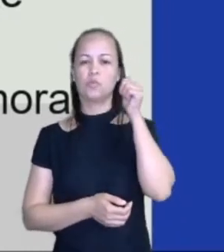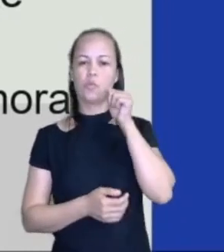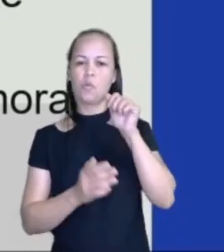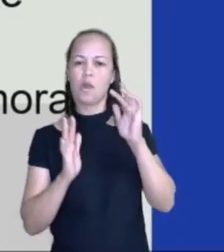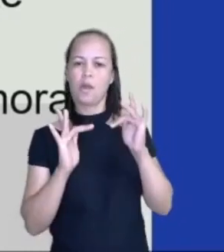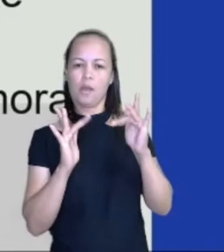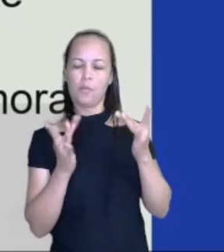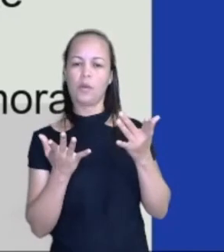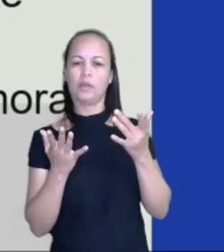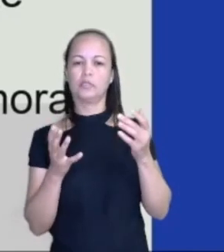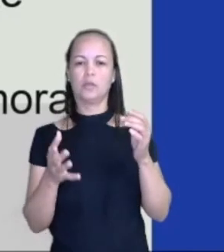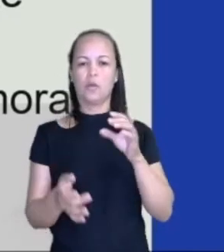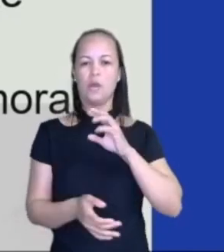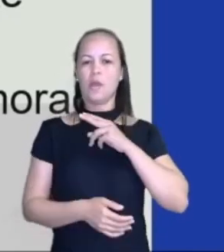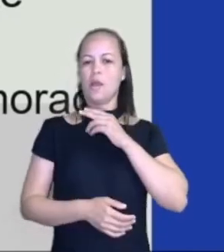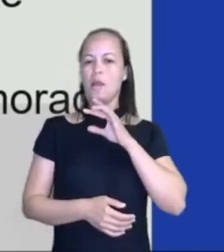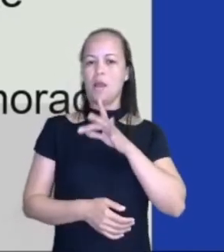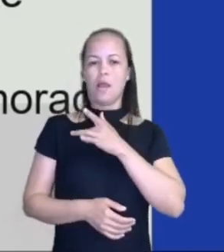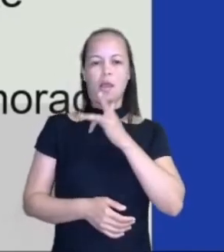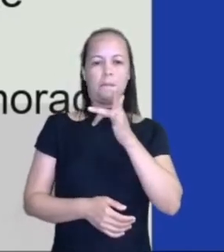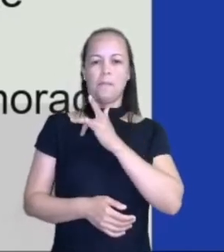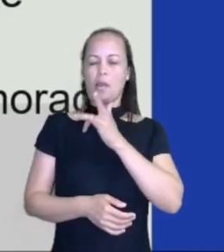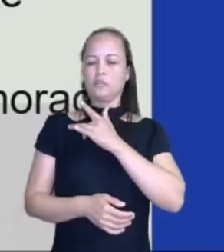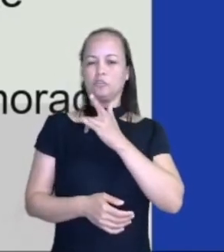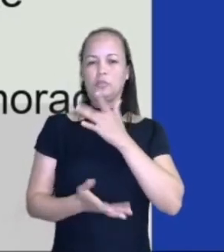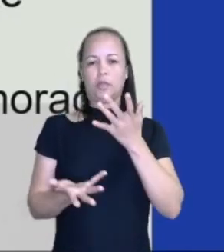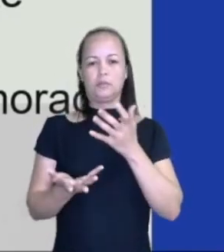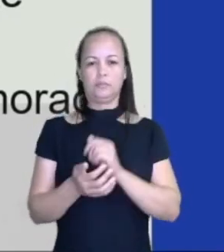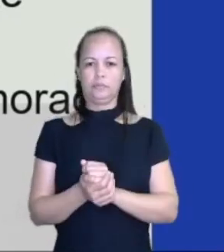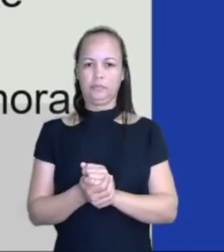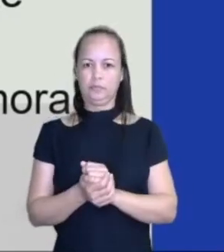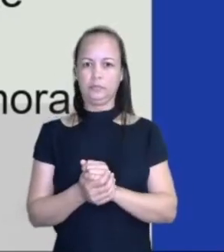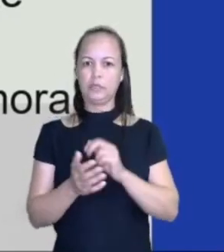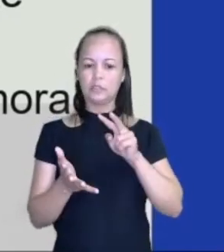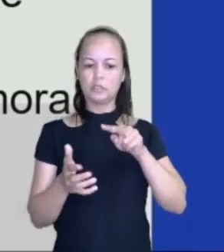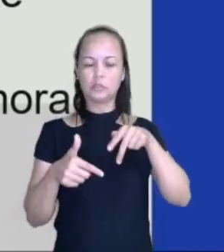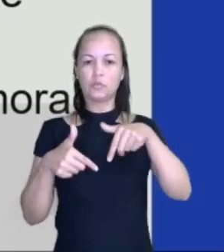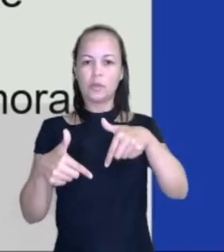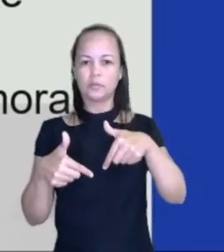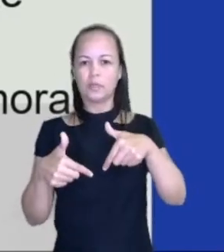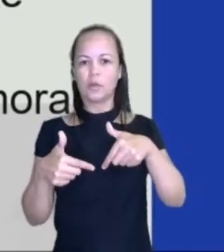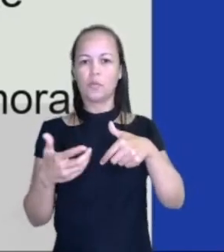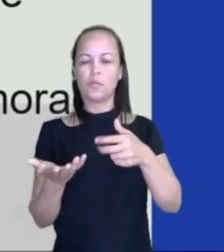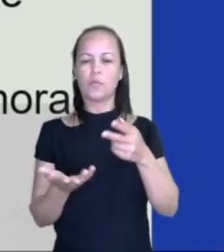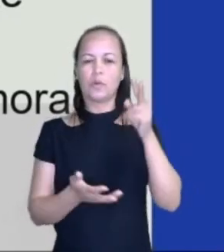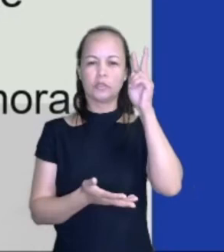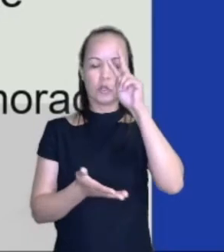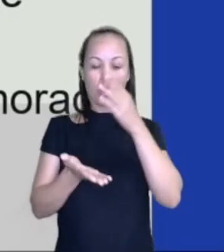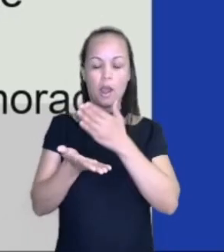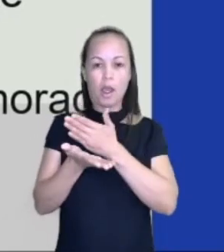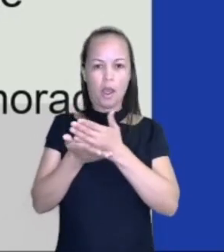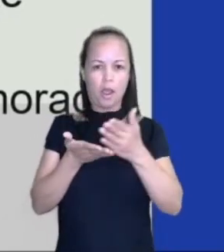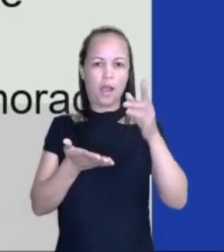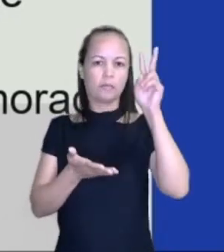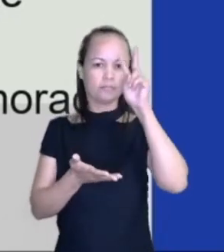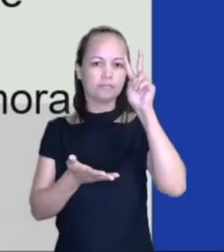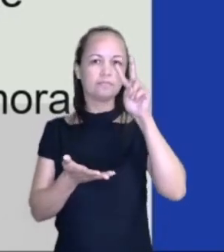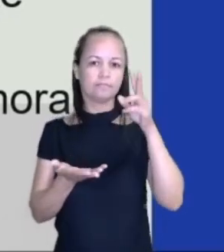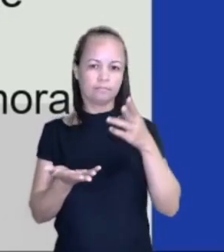apaixonados. E isso aí foi colocado como o quê? Uma situação inicial. Tua história está começando agora.